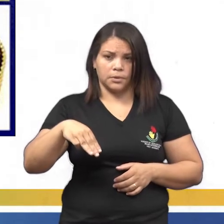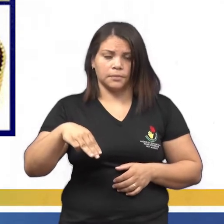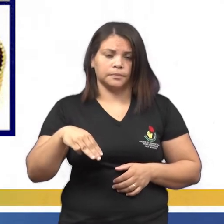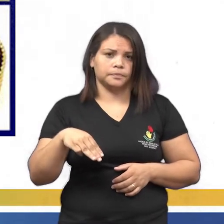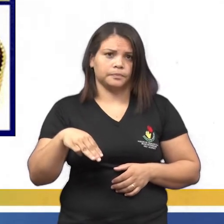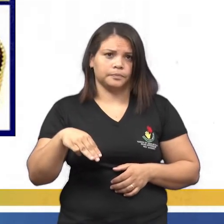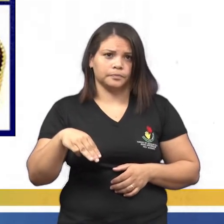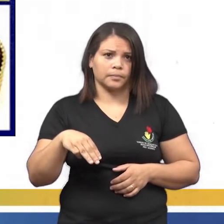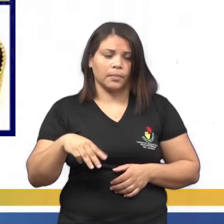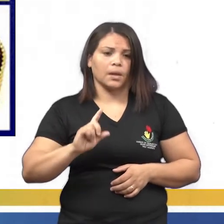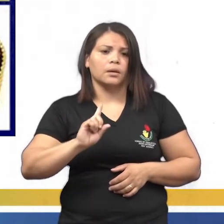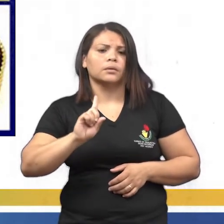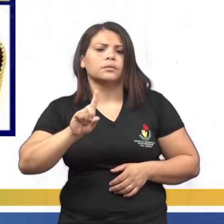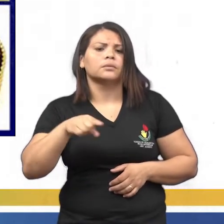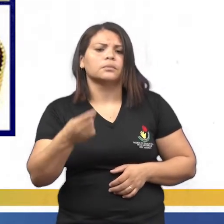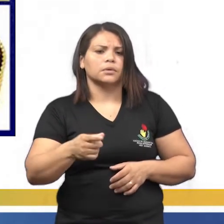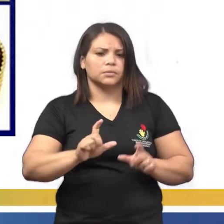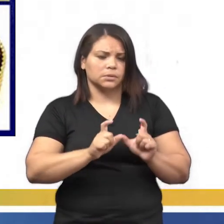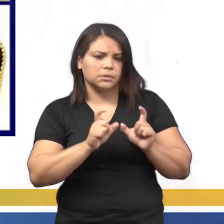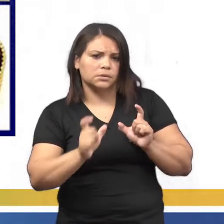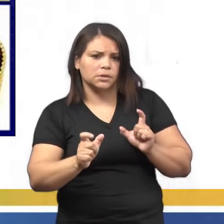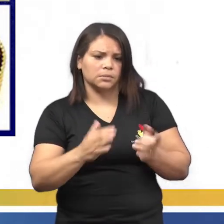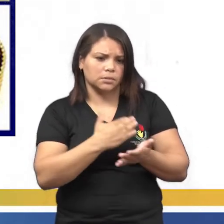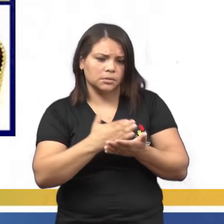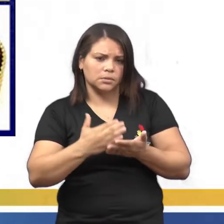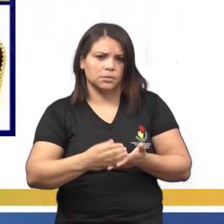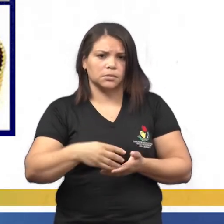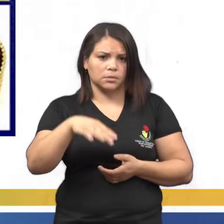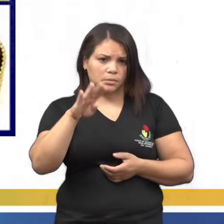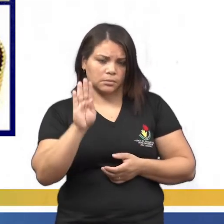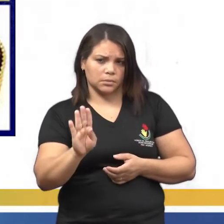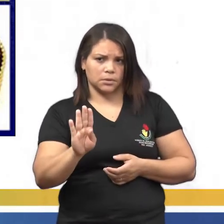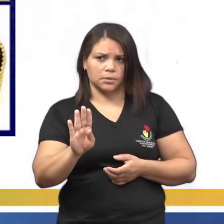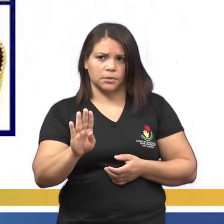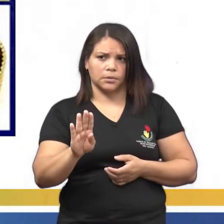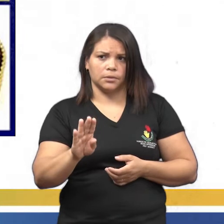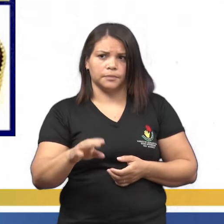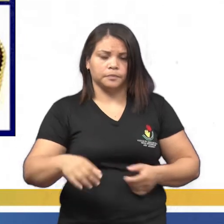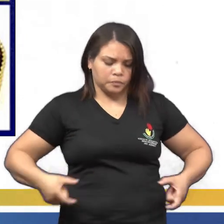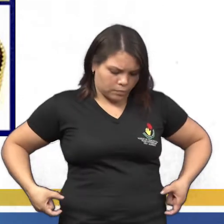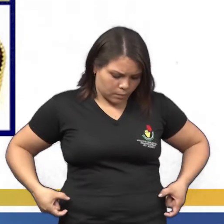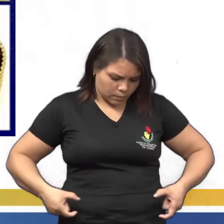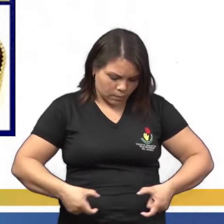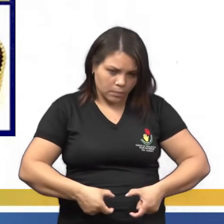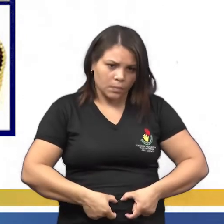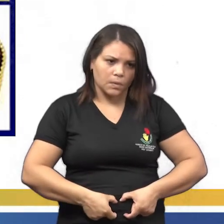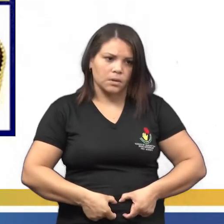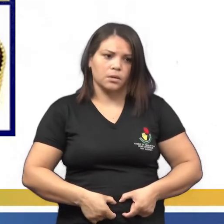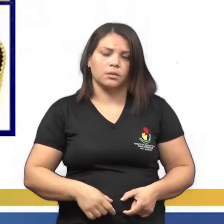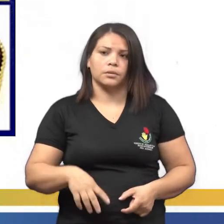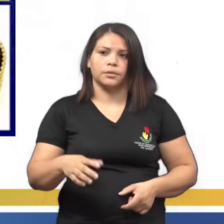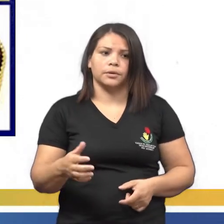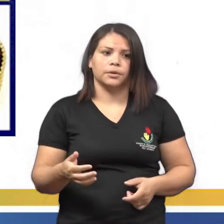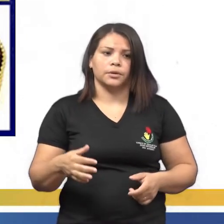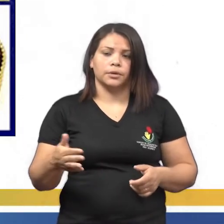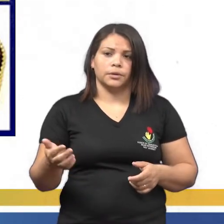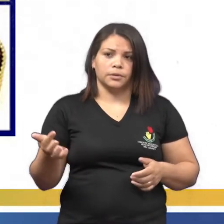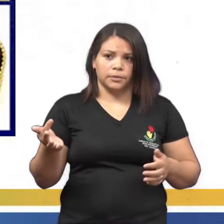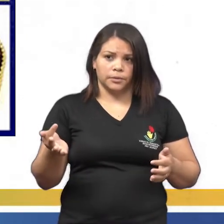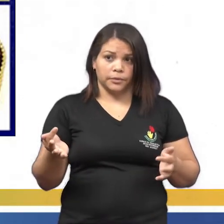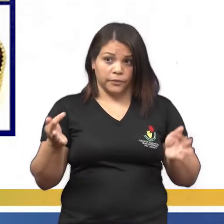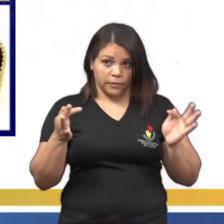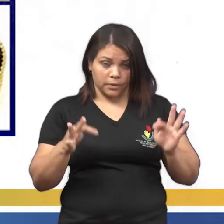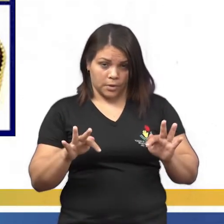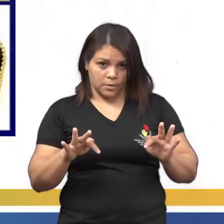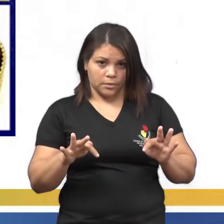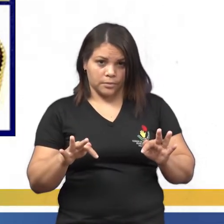caso, a próxima sílaba inicia-se com B, né? Cinto. Cinto termina com... A primeira